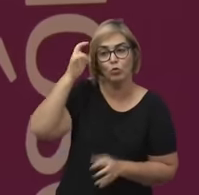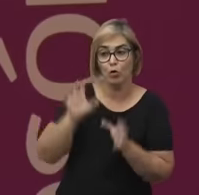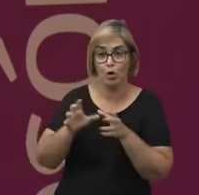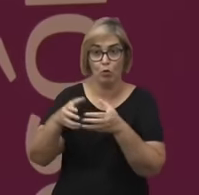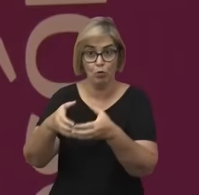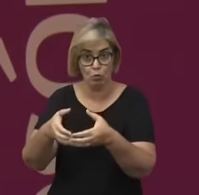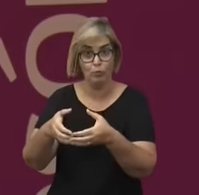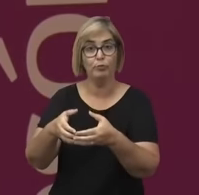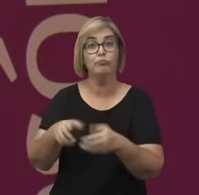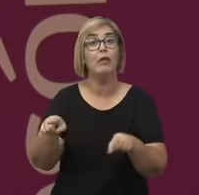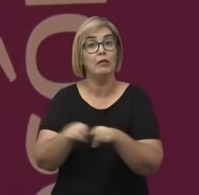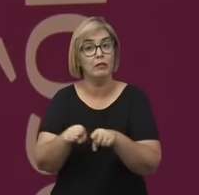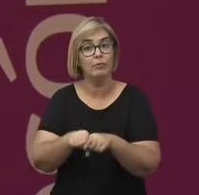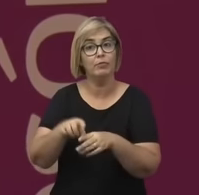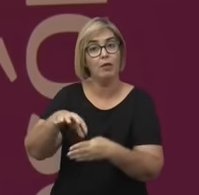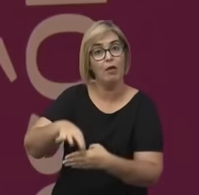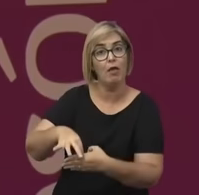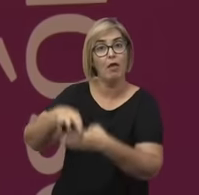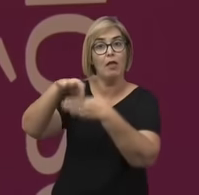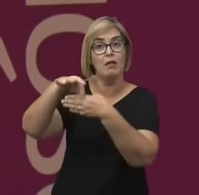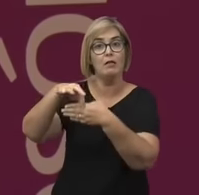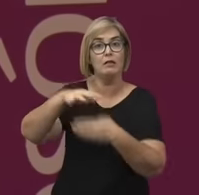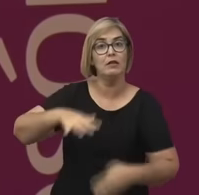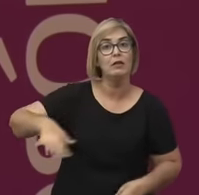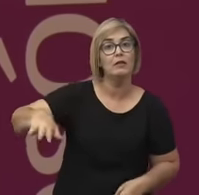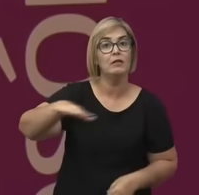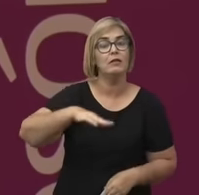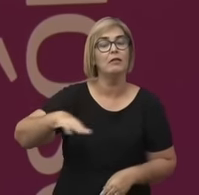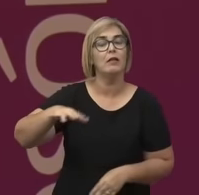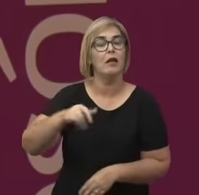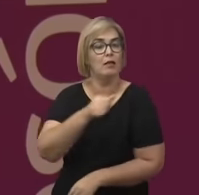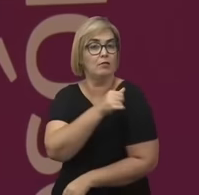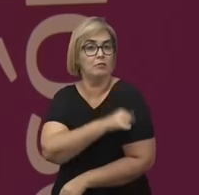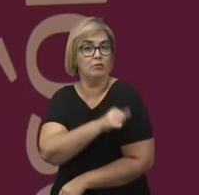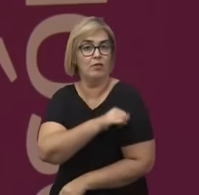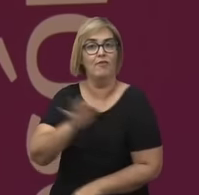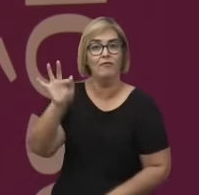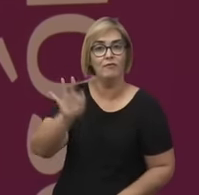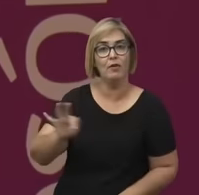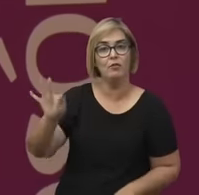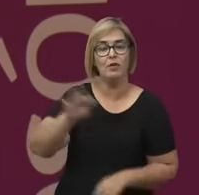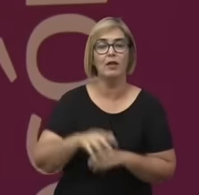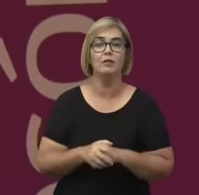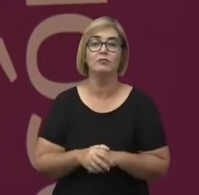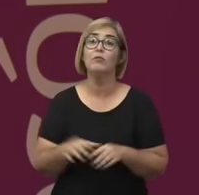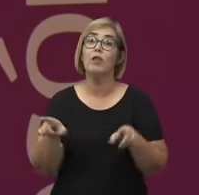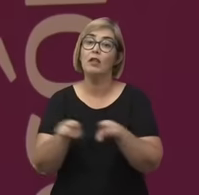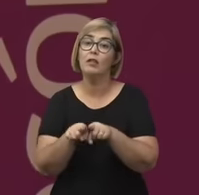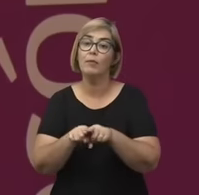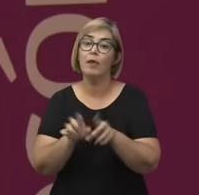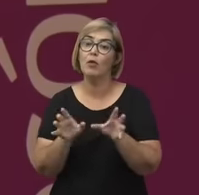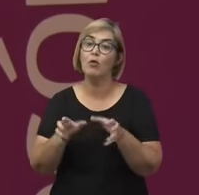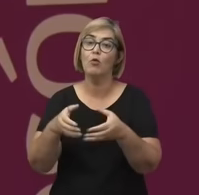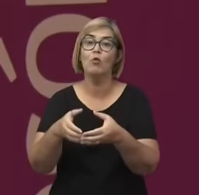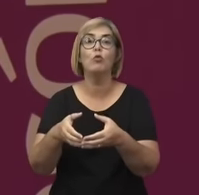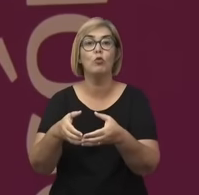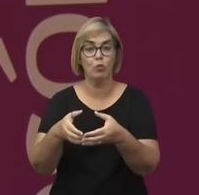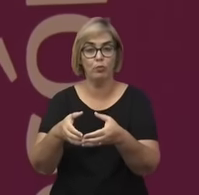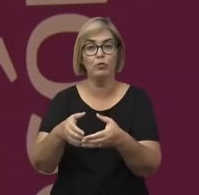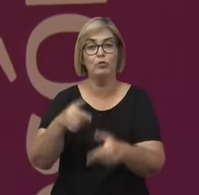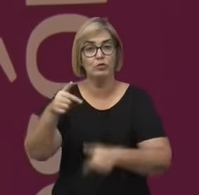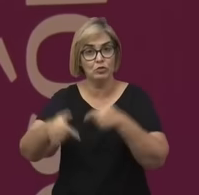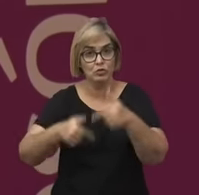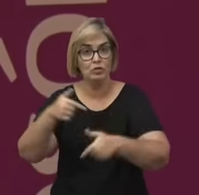Outros Clássicos da Faculdade de Educação da UFRJ. E o Grupo de Trabalho Mulheres na História da Filosofia da Associação